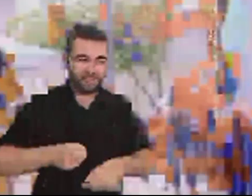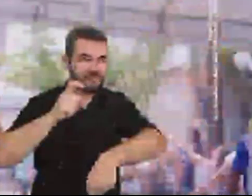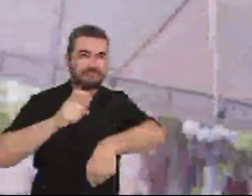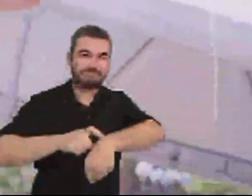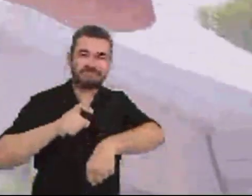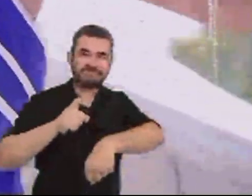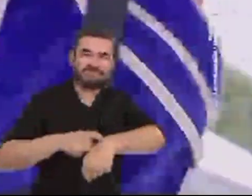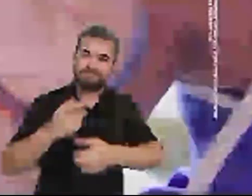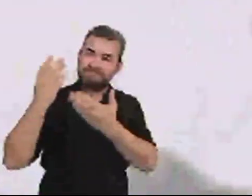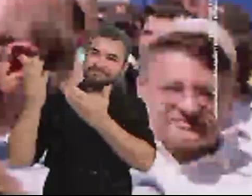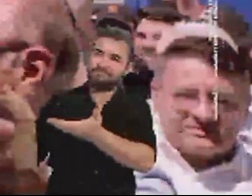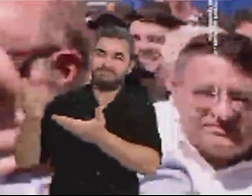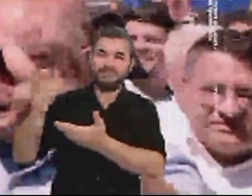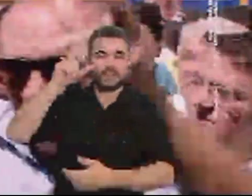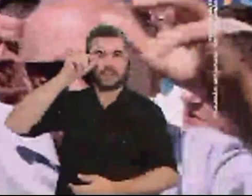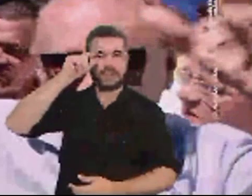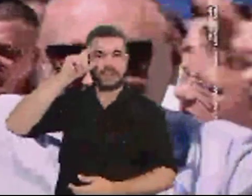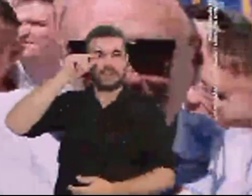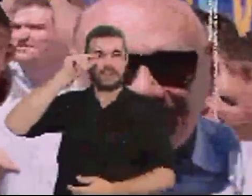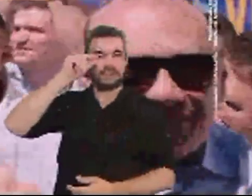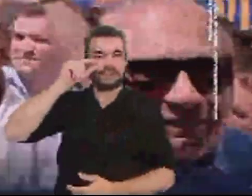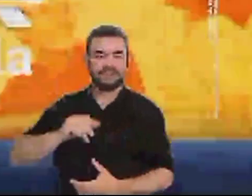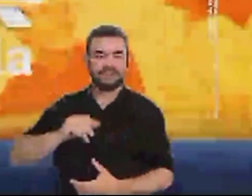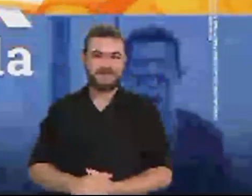a hora de Oscar